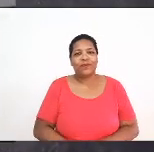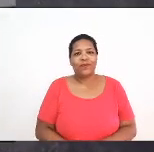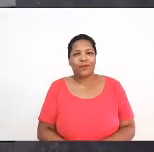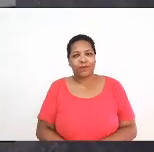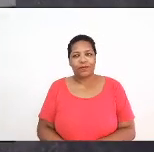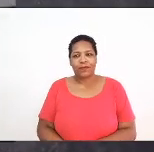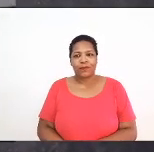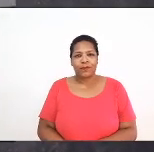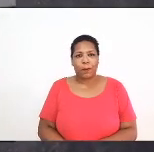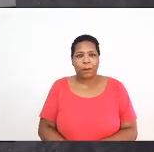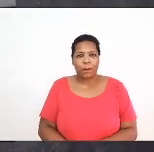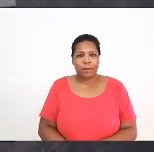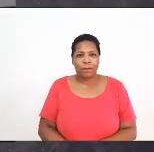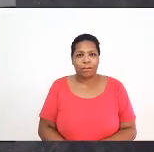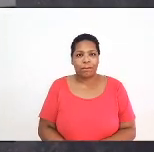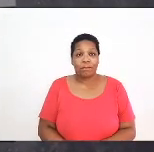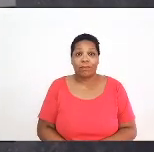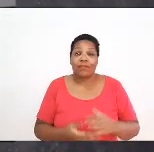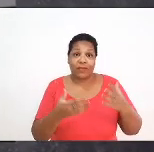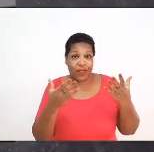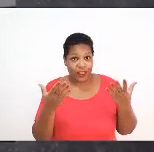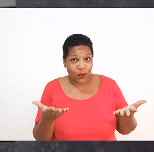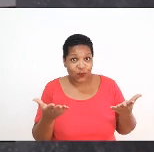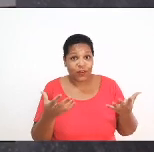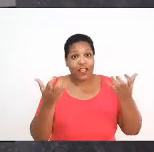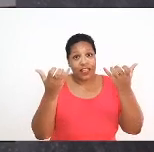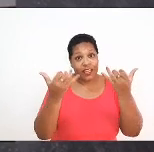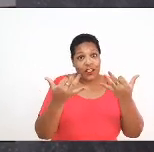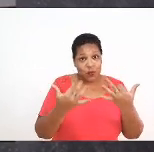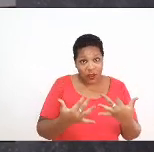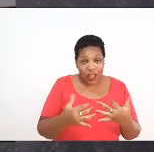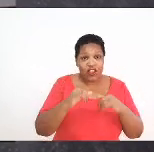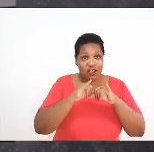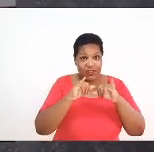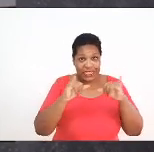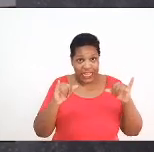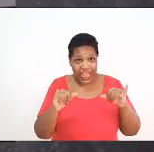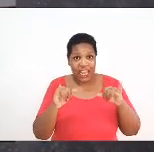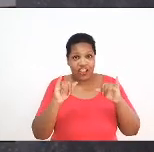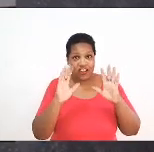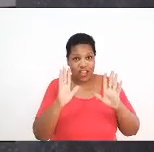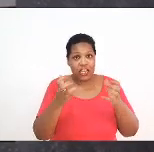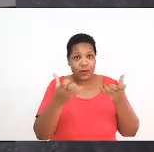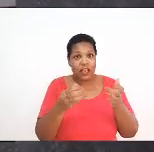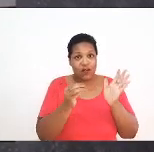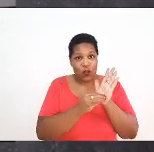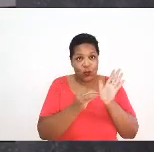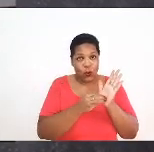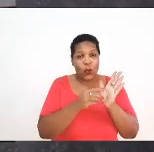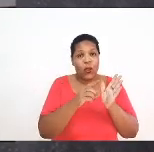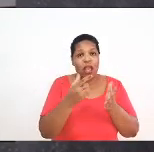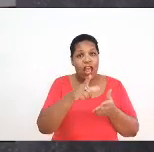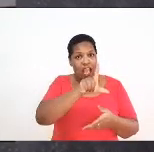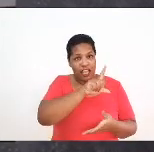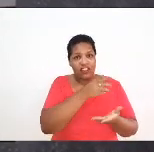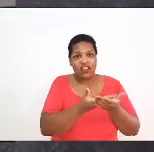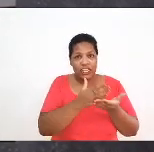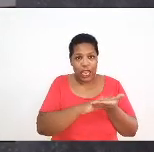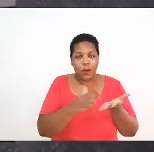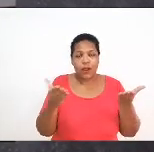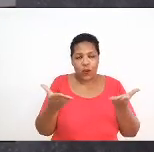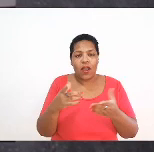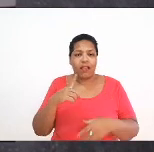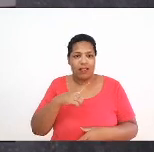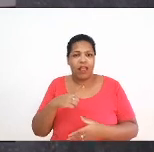Então, dito, feito esse informe, queria reforçar algo que eu sempre tenho dito em todos os diálogos que nós temos